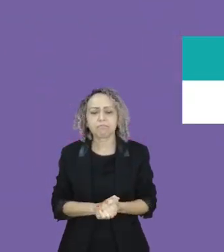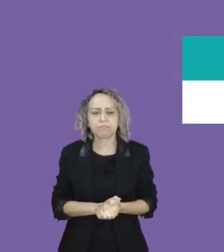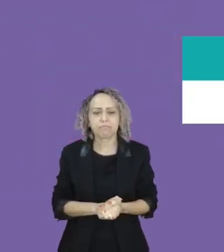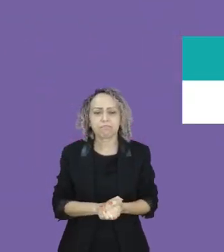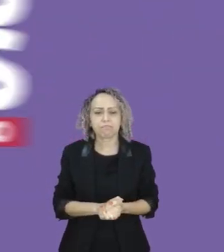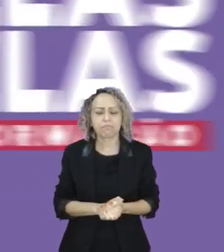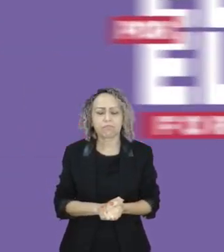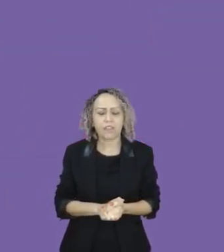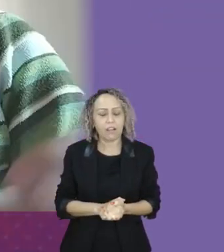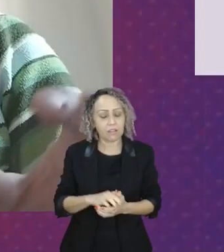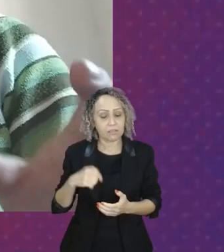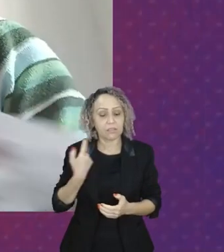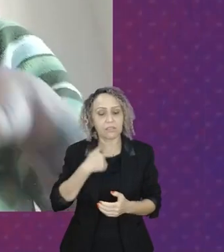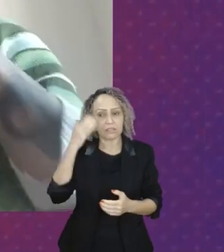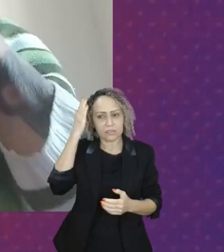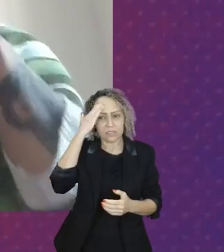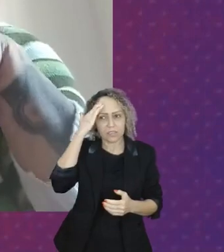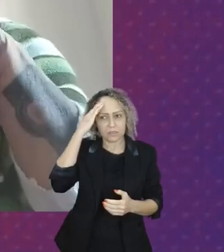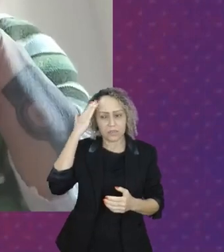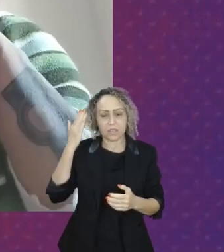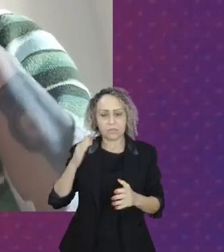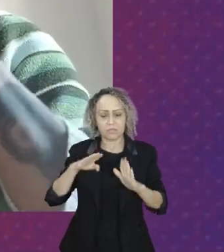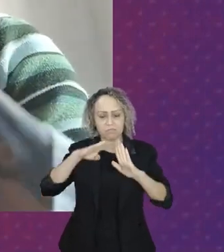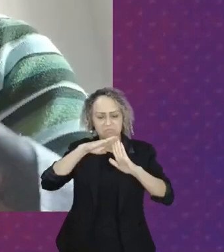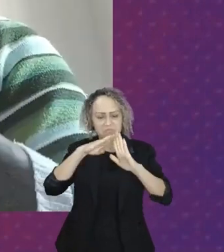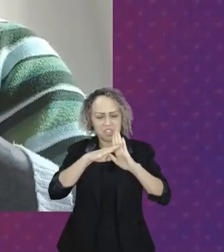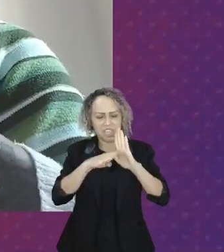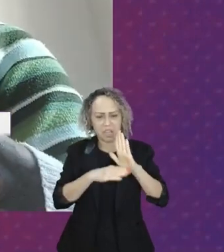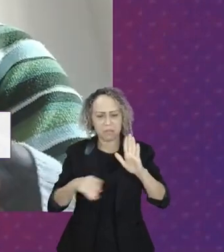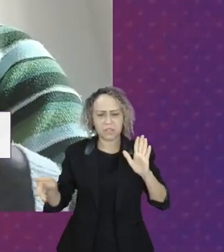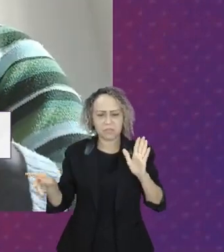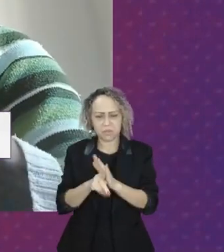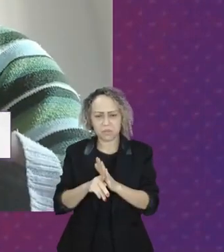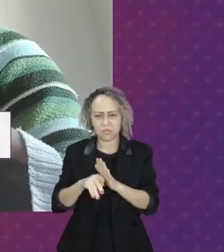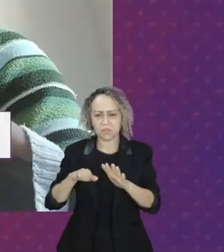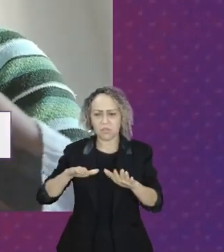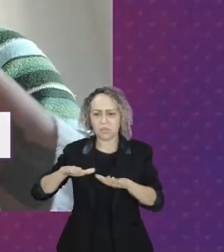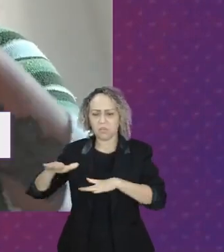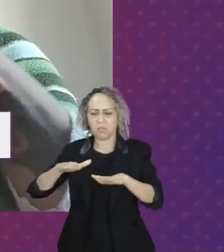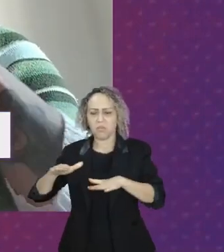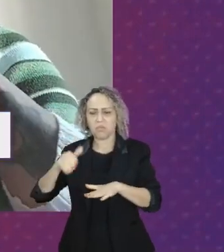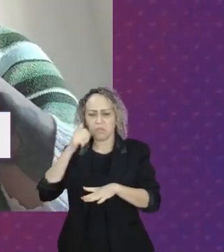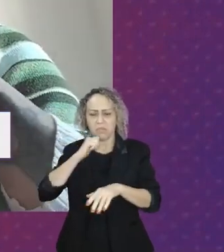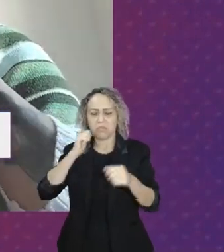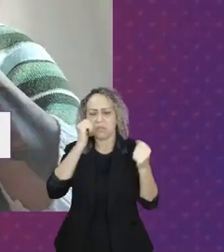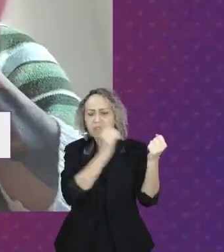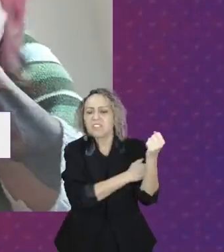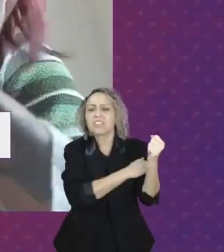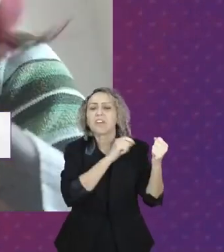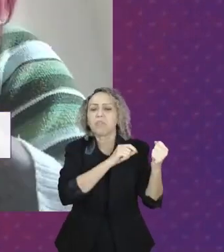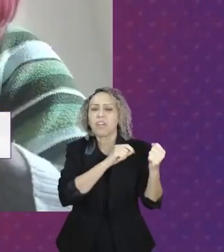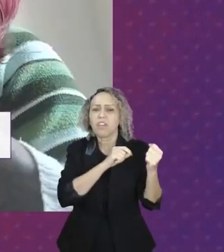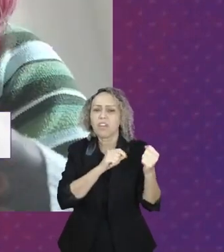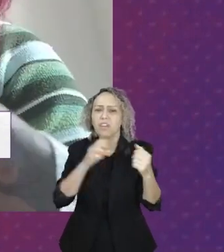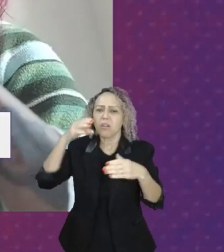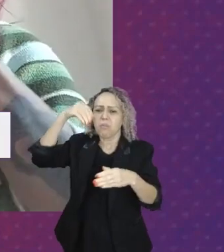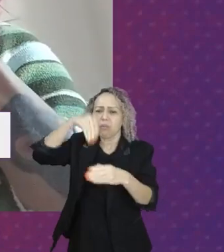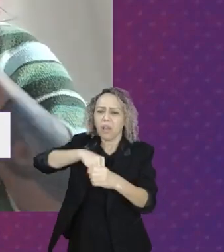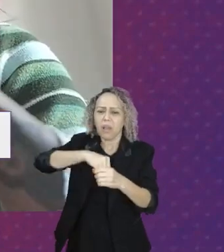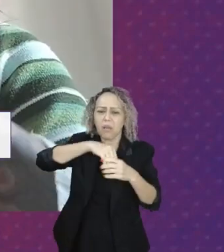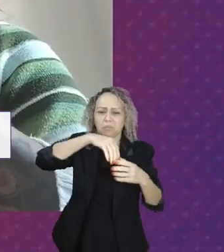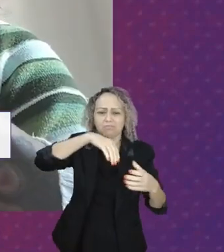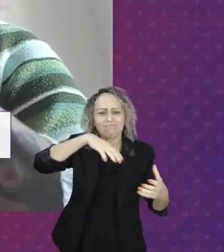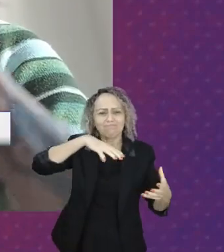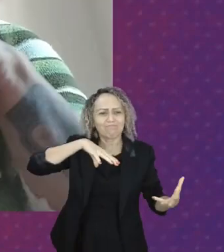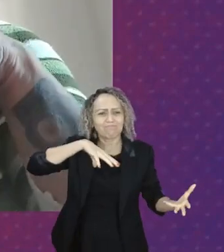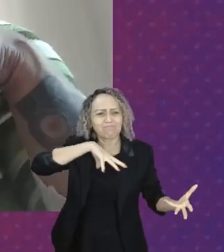A gente sabe que a pauta feminista é transversal, né? Então, é a nossa luta por garantia de todos os nossos direitos, os direitos